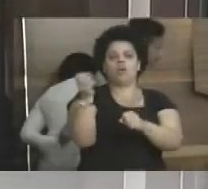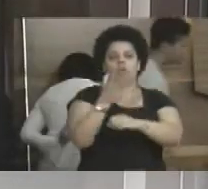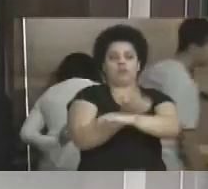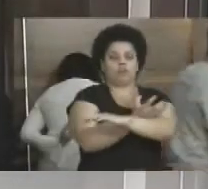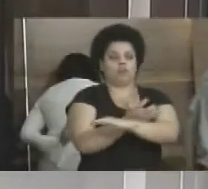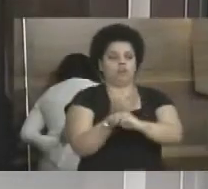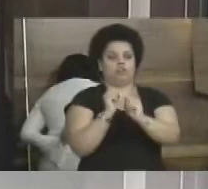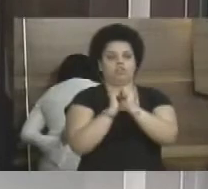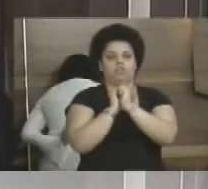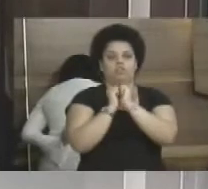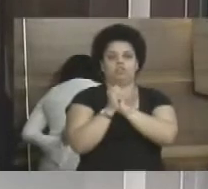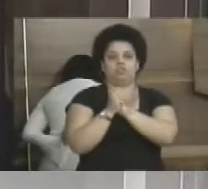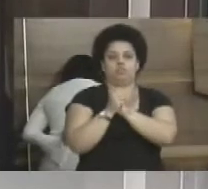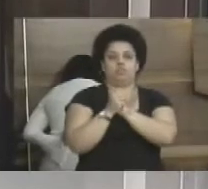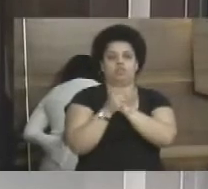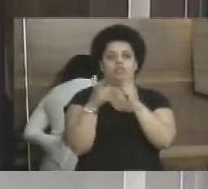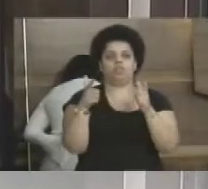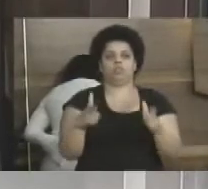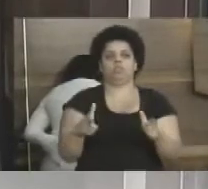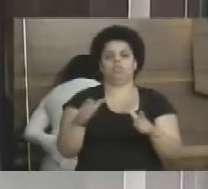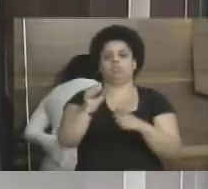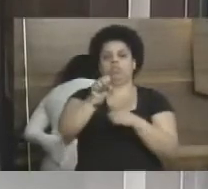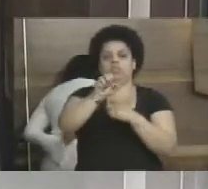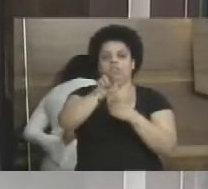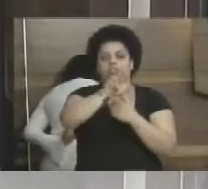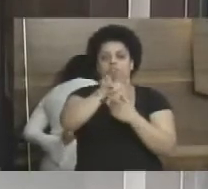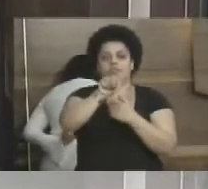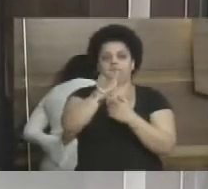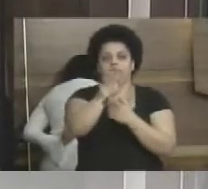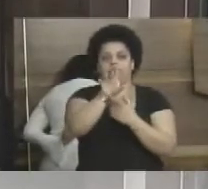futebol na rua Jequitibá, no bairro da Serra d'Água.